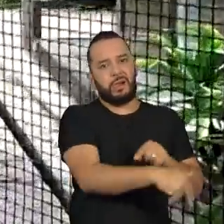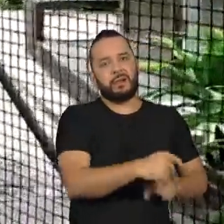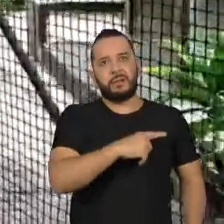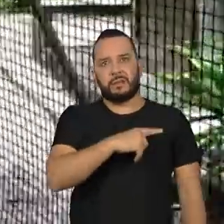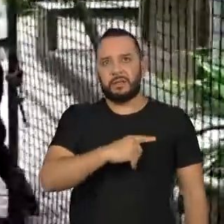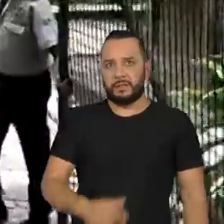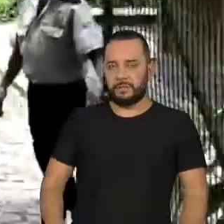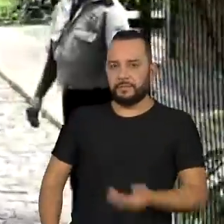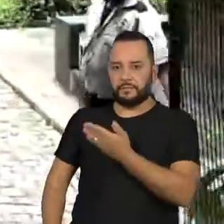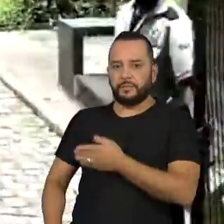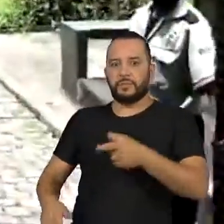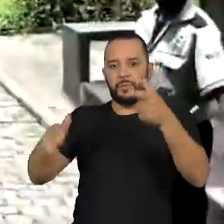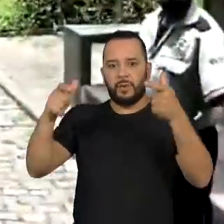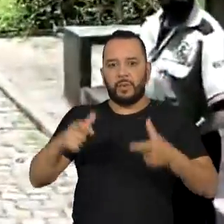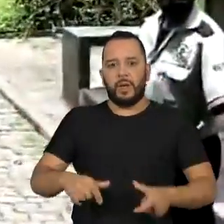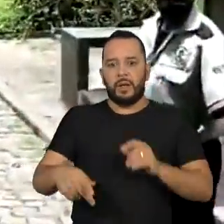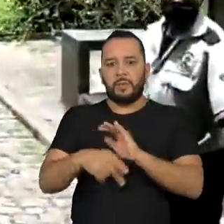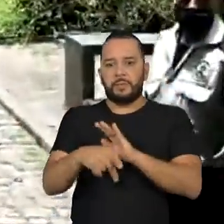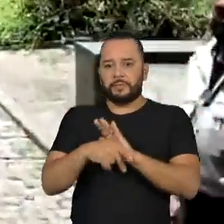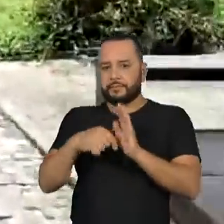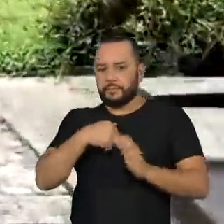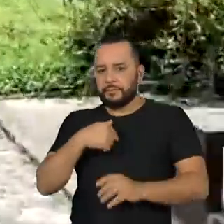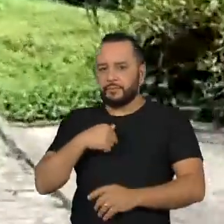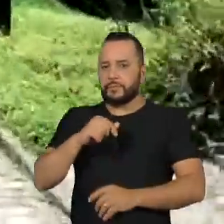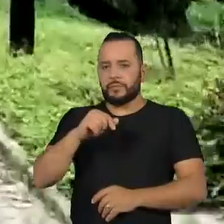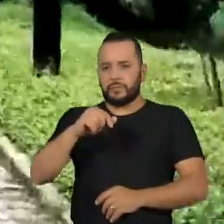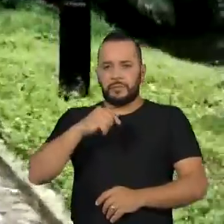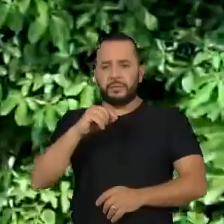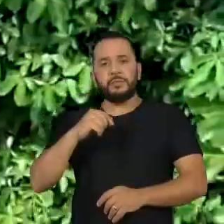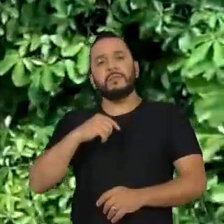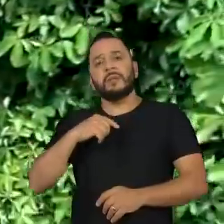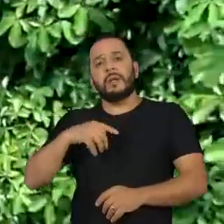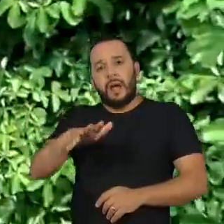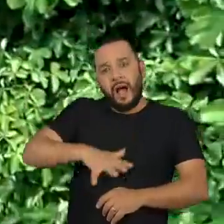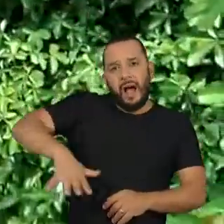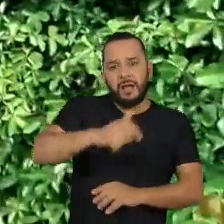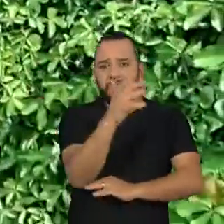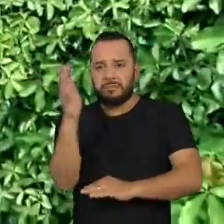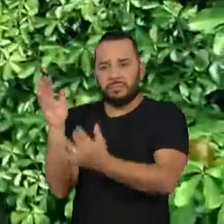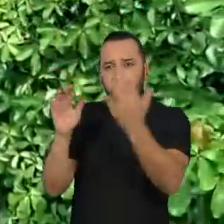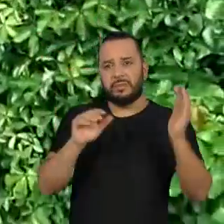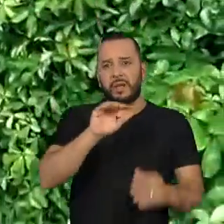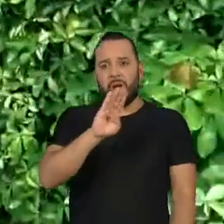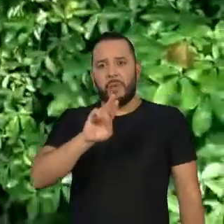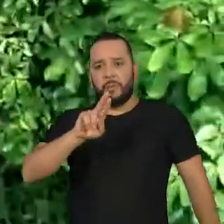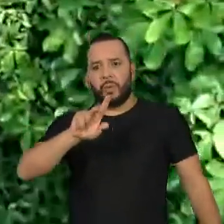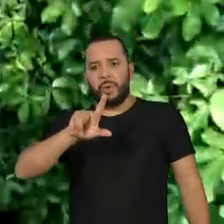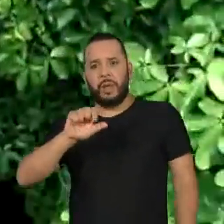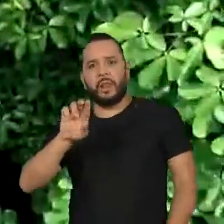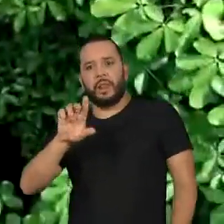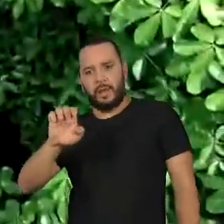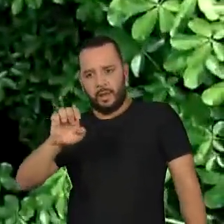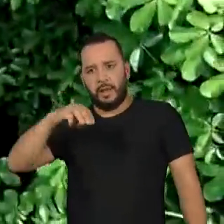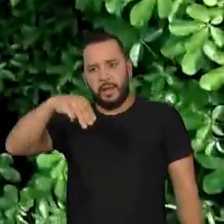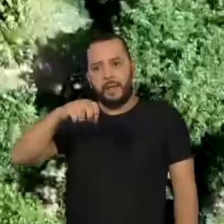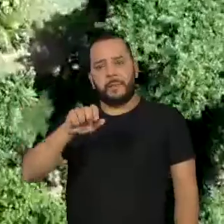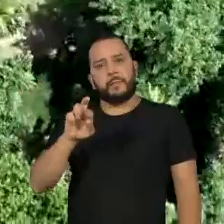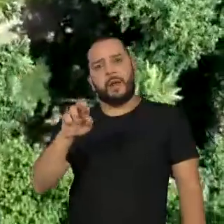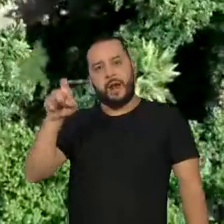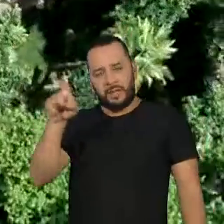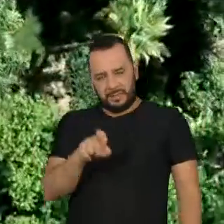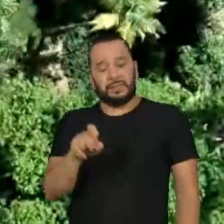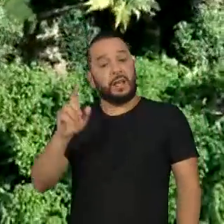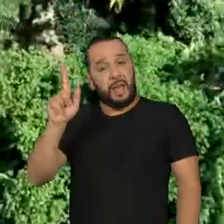Burle Marx, no Rio, é reconhecido pela Unesco como o Patrimônio Mundial da Humanidade. Com 407 mil